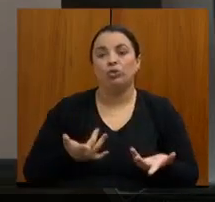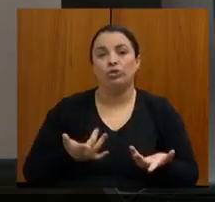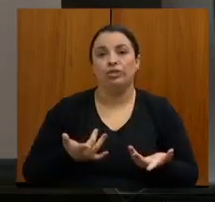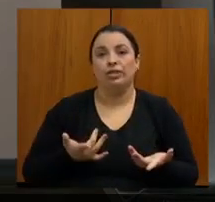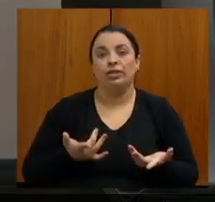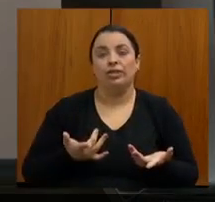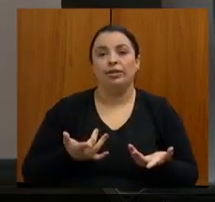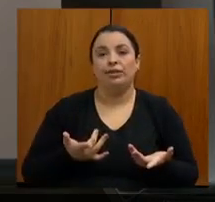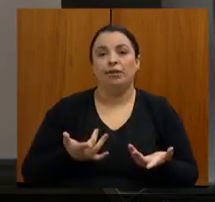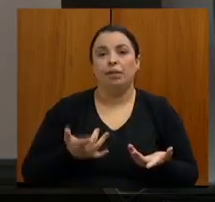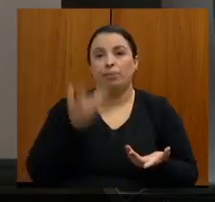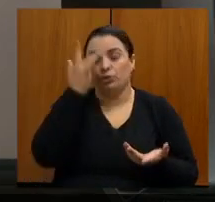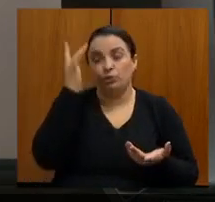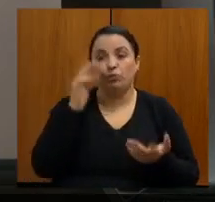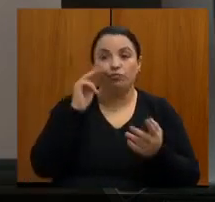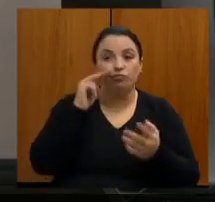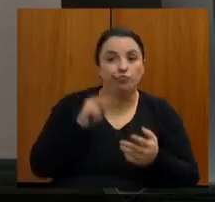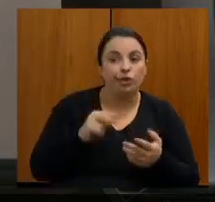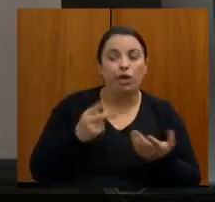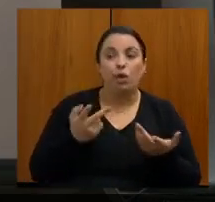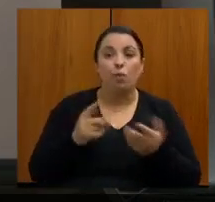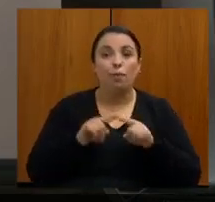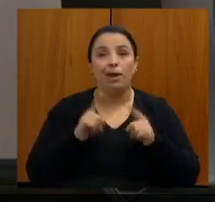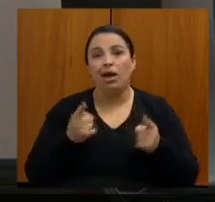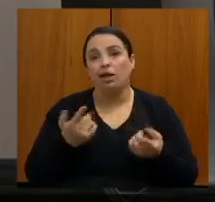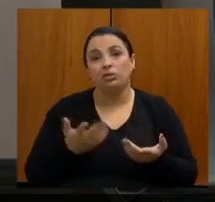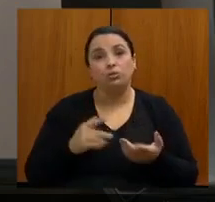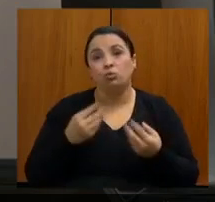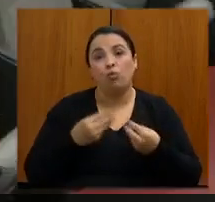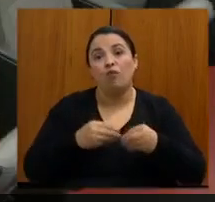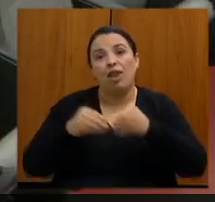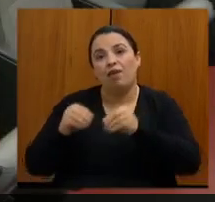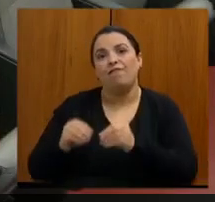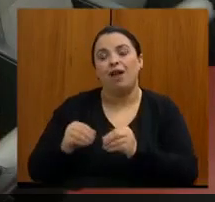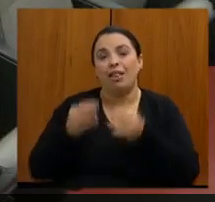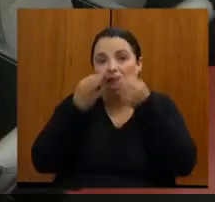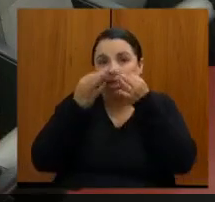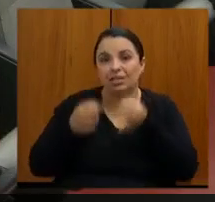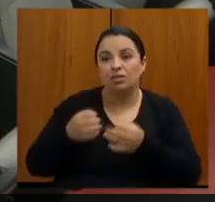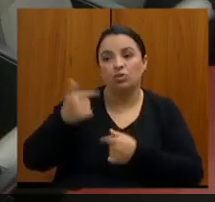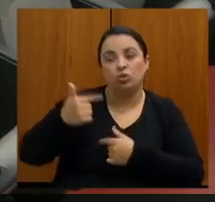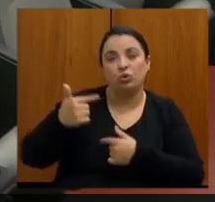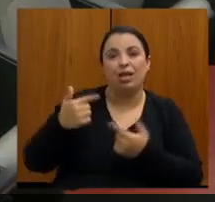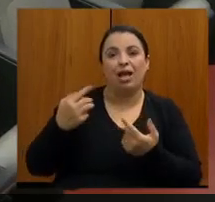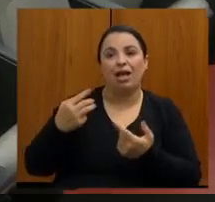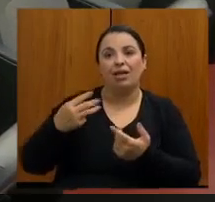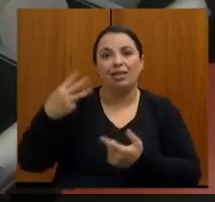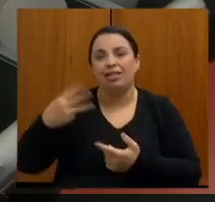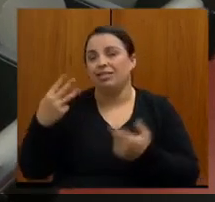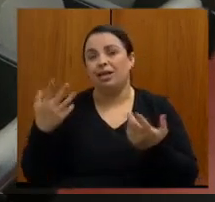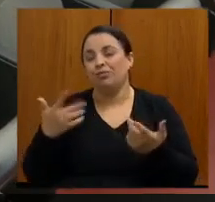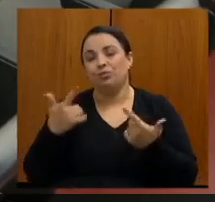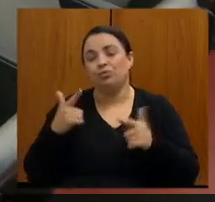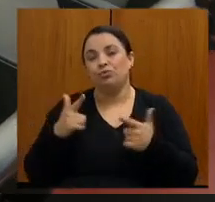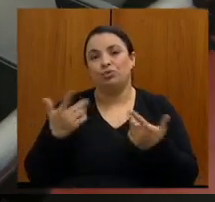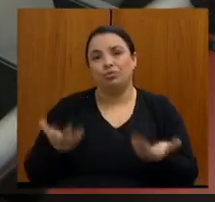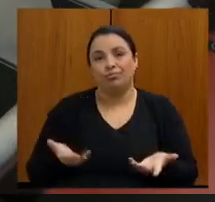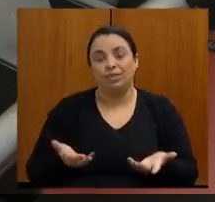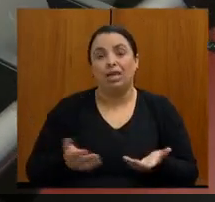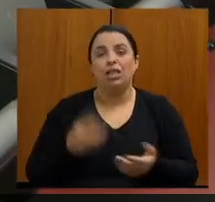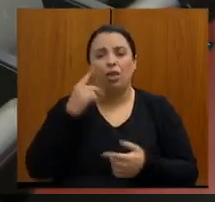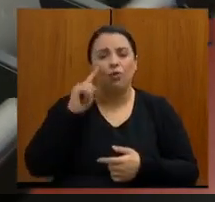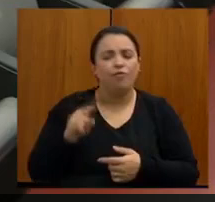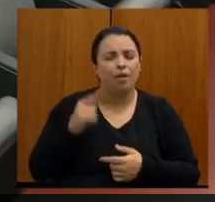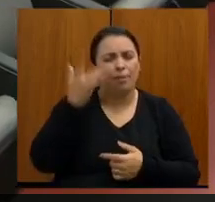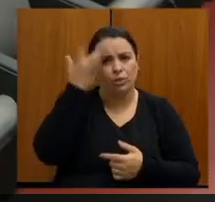levadas à atenção secundária, à atenção terciária. Então, gente vê pessoas que tinham 95